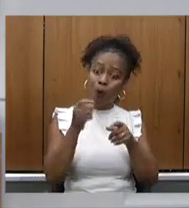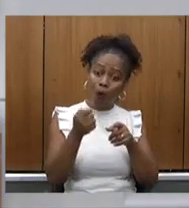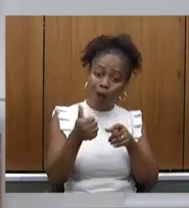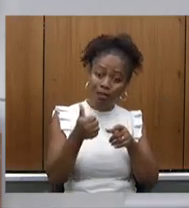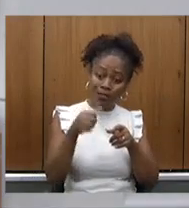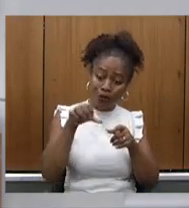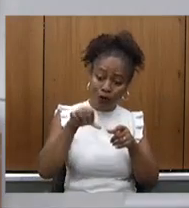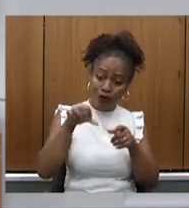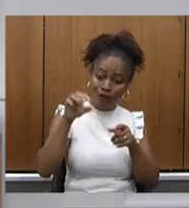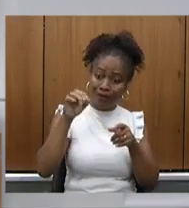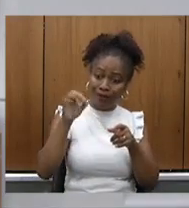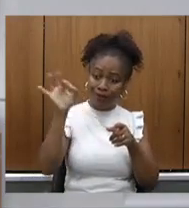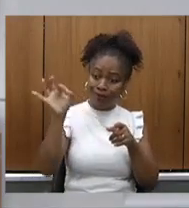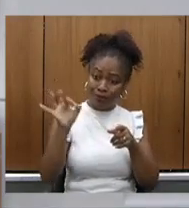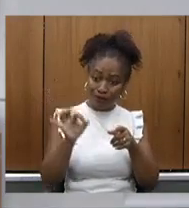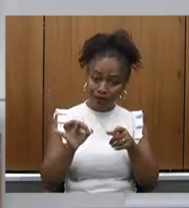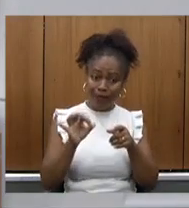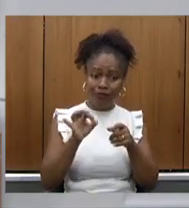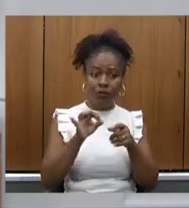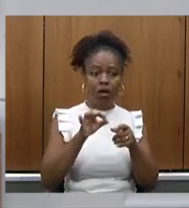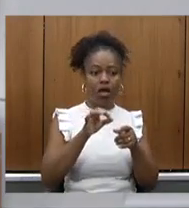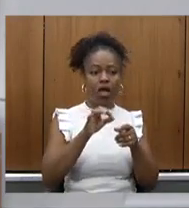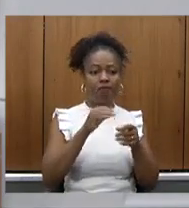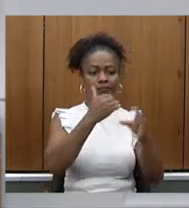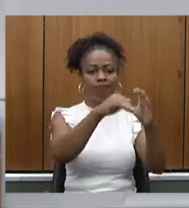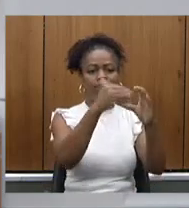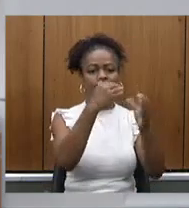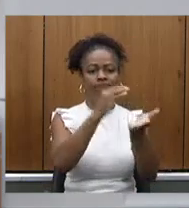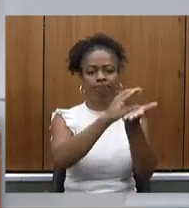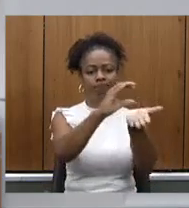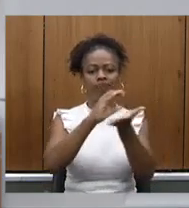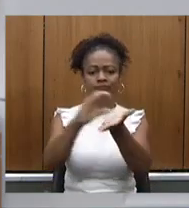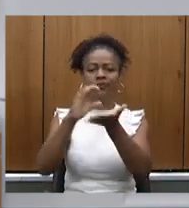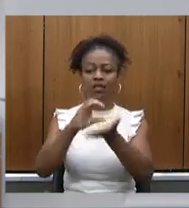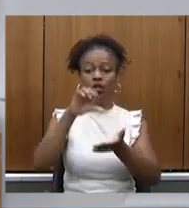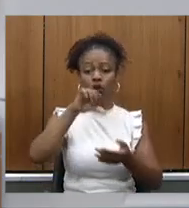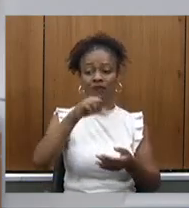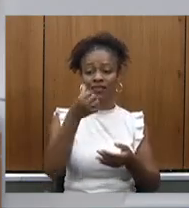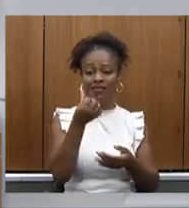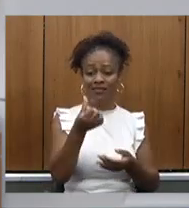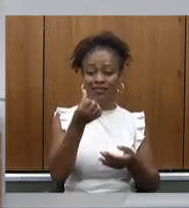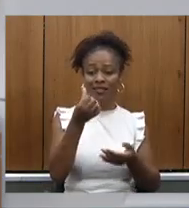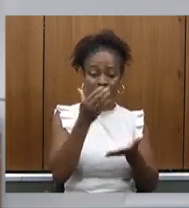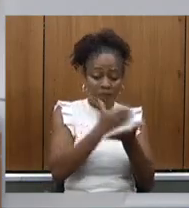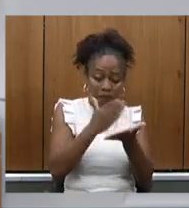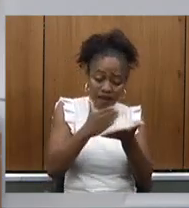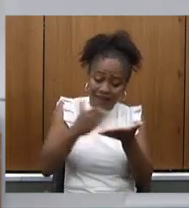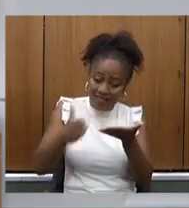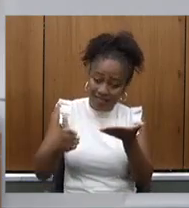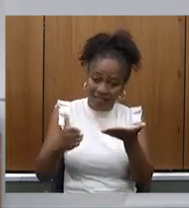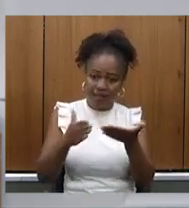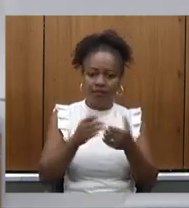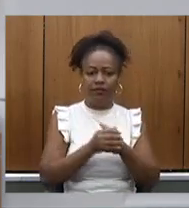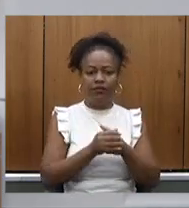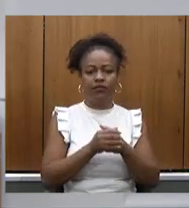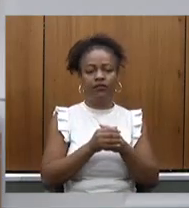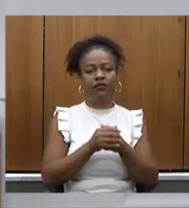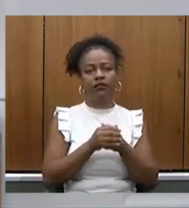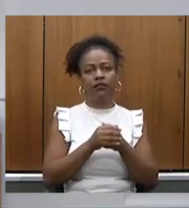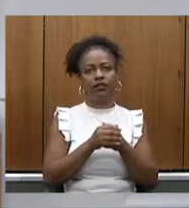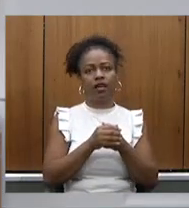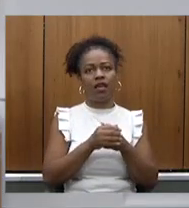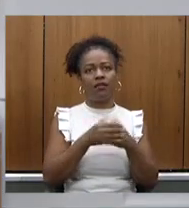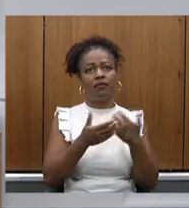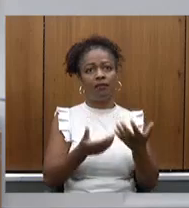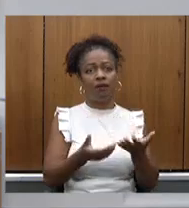96 parcelas mensais fazendo com que os repasses obrigatórios a que os Estados têm direito só sejam